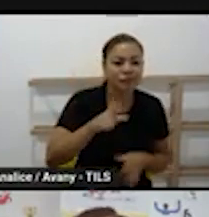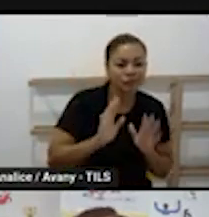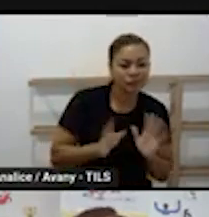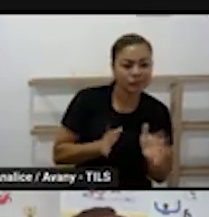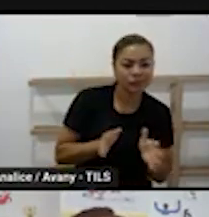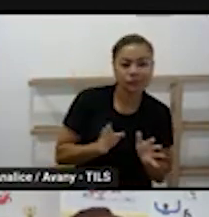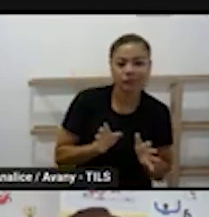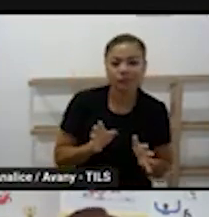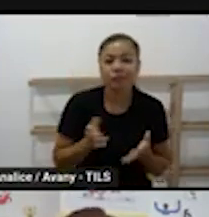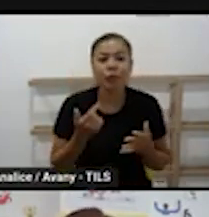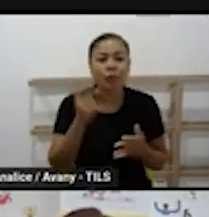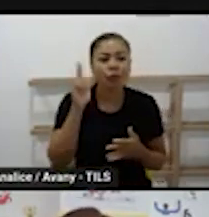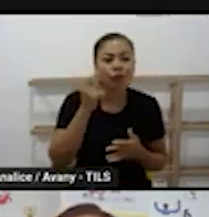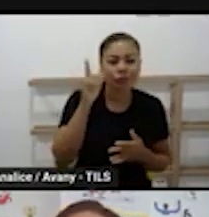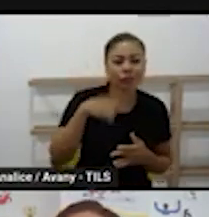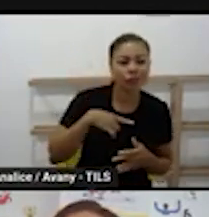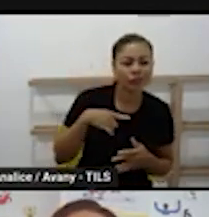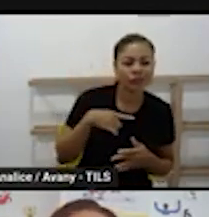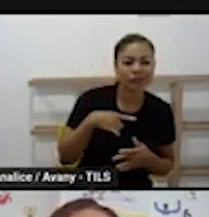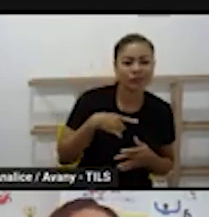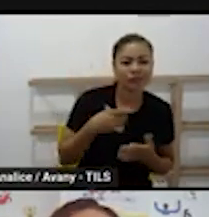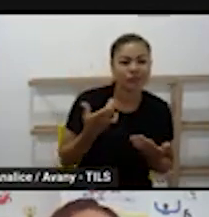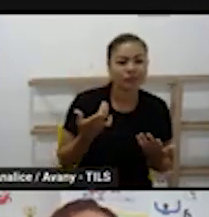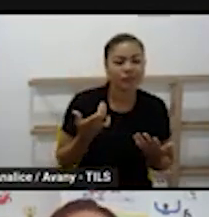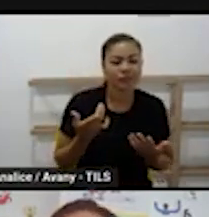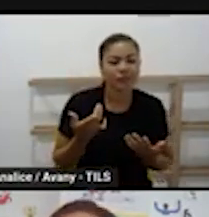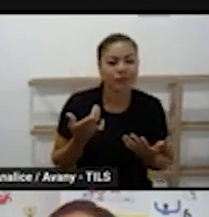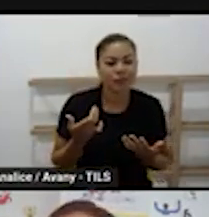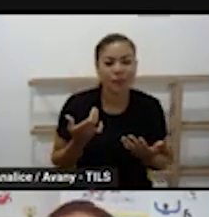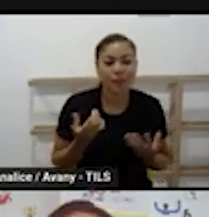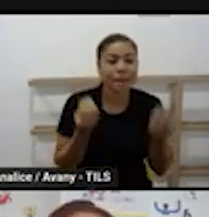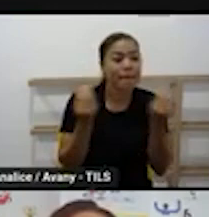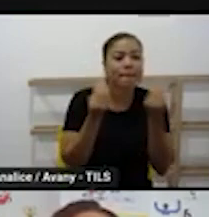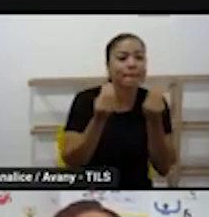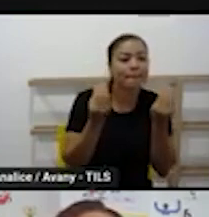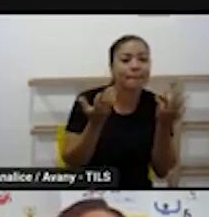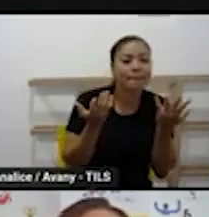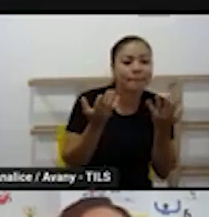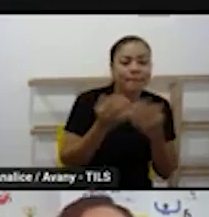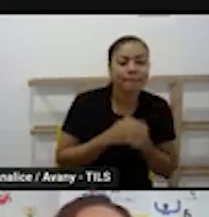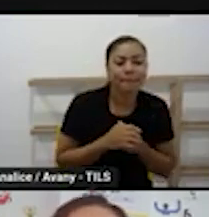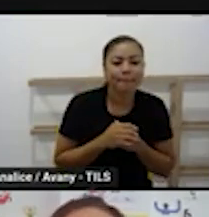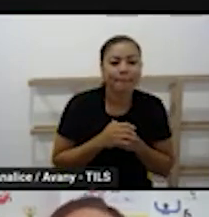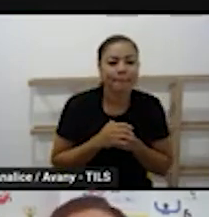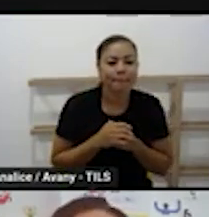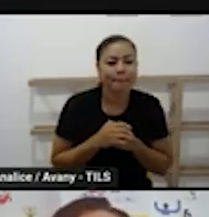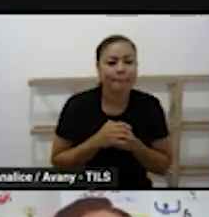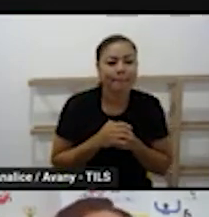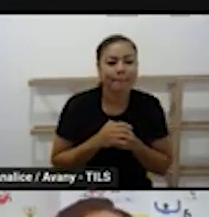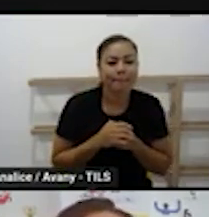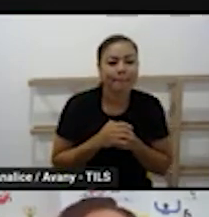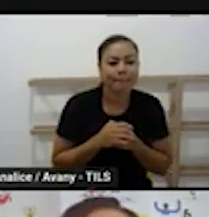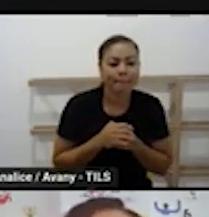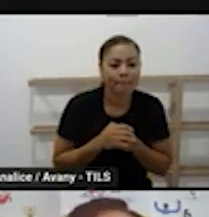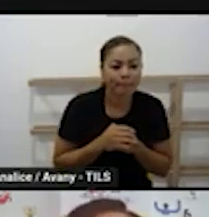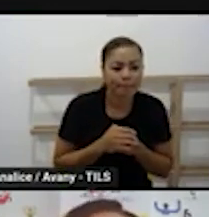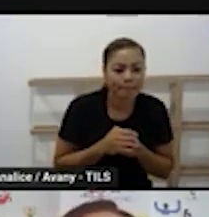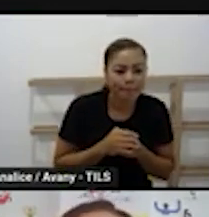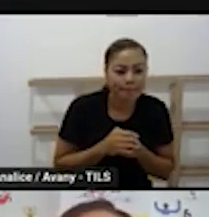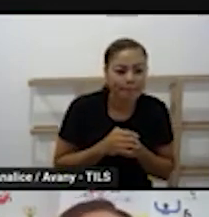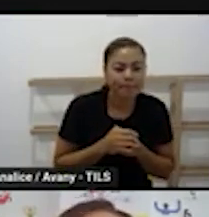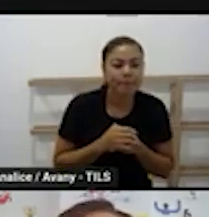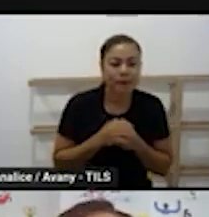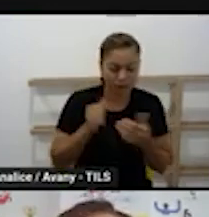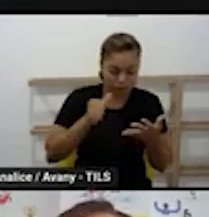alguém colocou como é que se dá o processo pedagógico pedagógico da educação infantil, já disse que não é baseado em matriz curricular